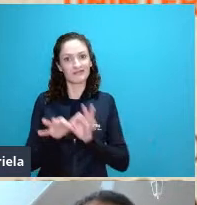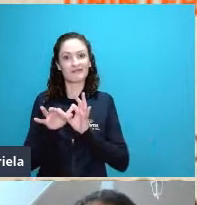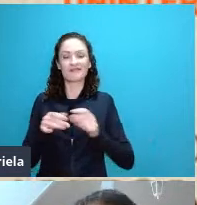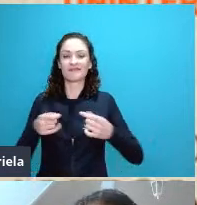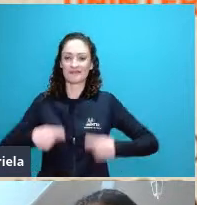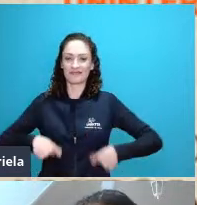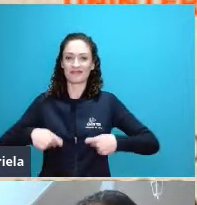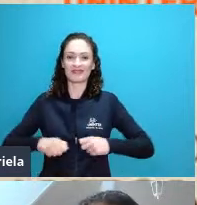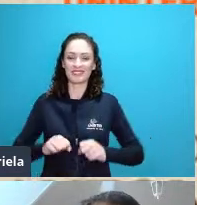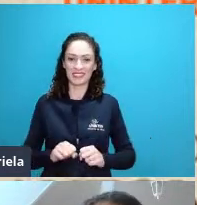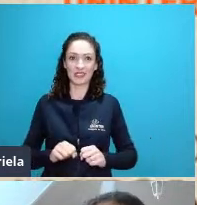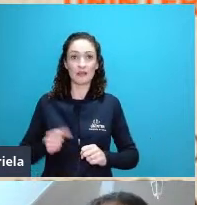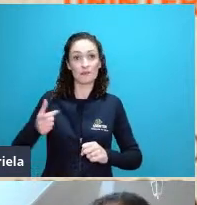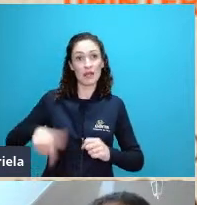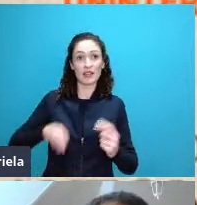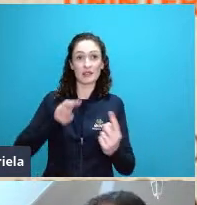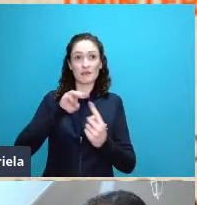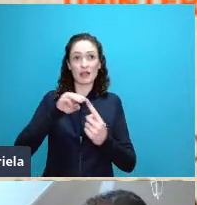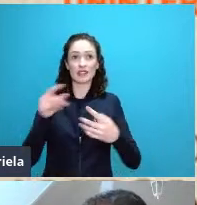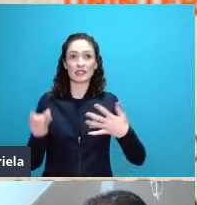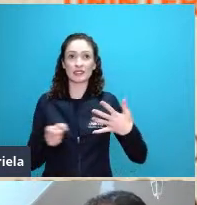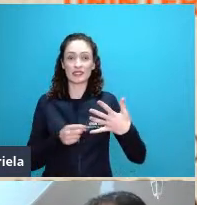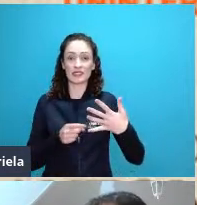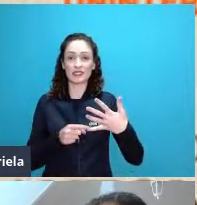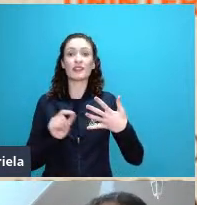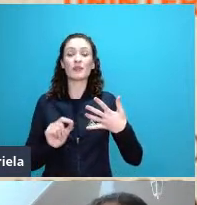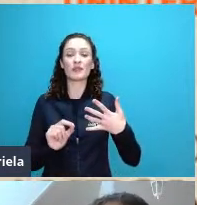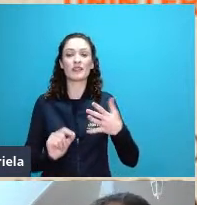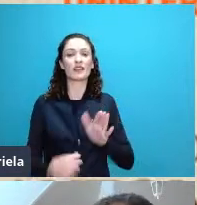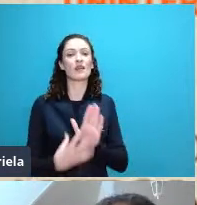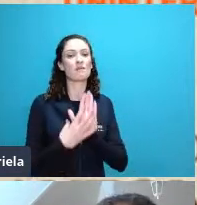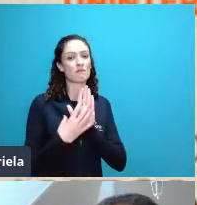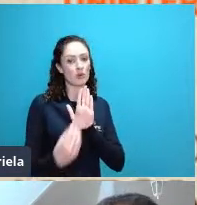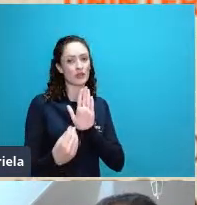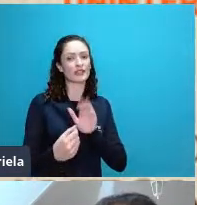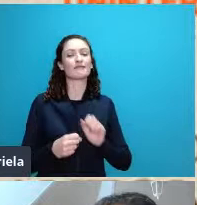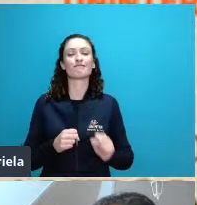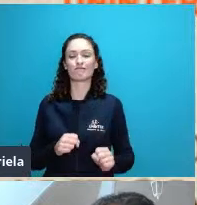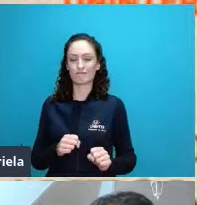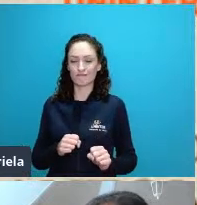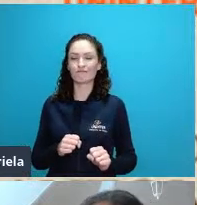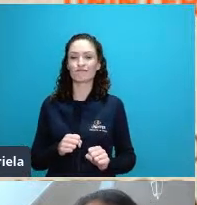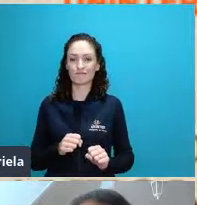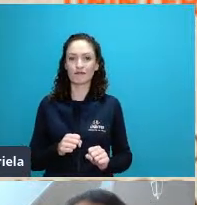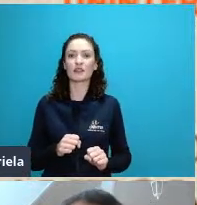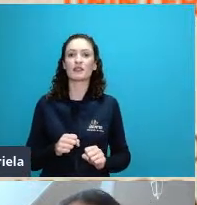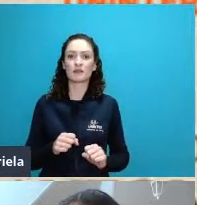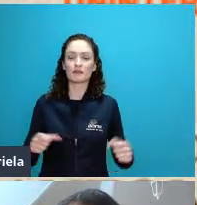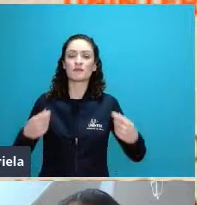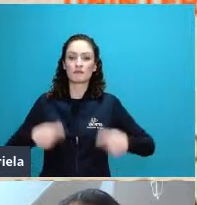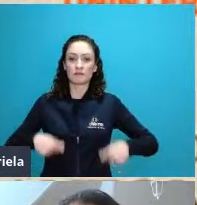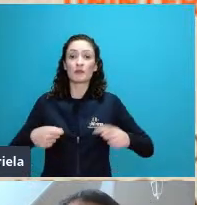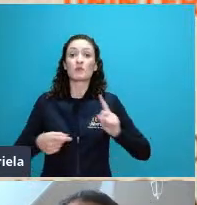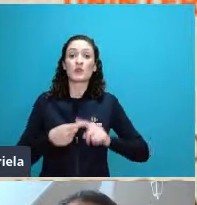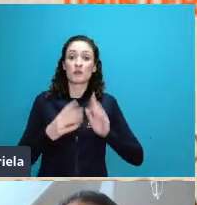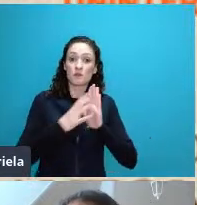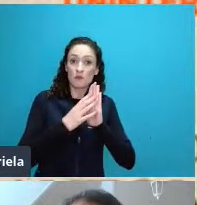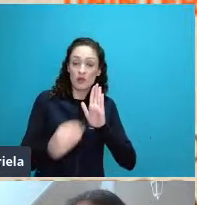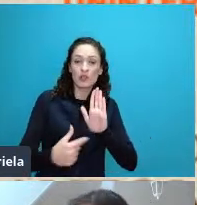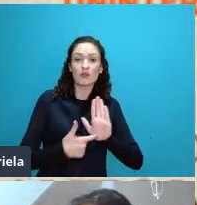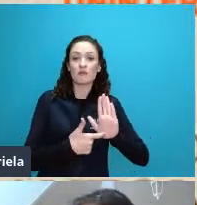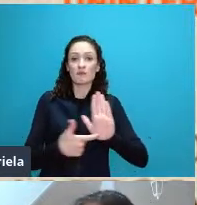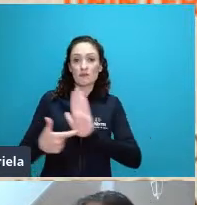uma quinta meta o uso de modelos então o emprego de modelos explicativos nas